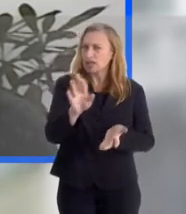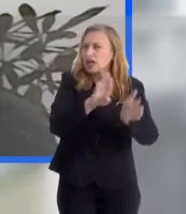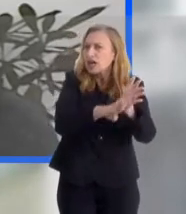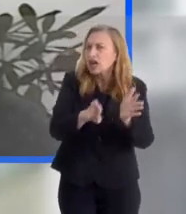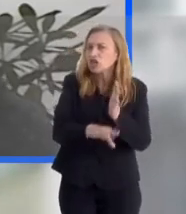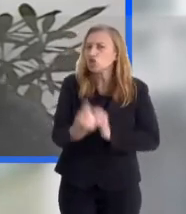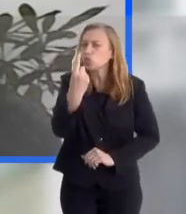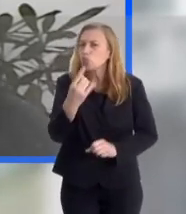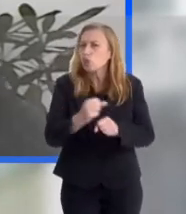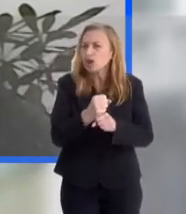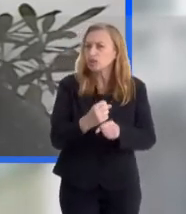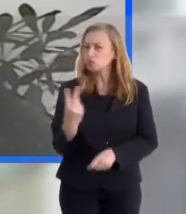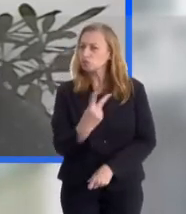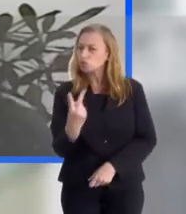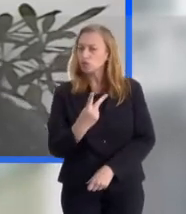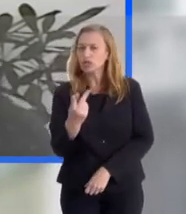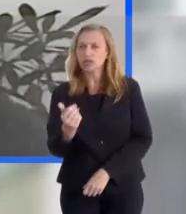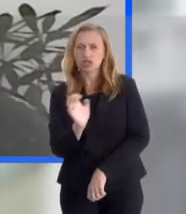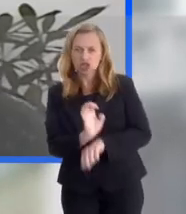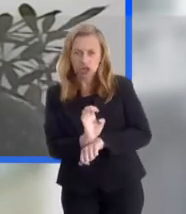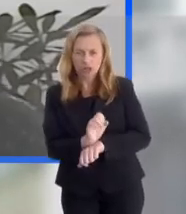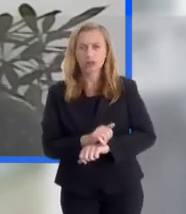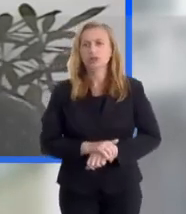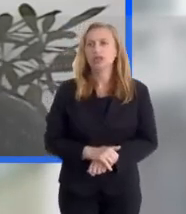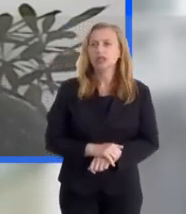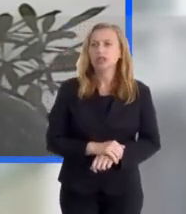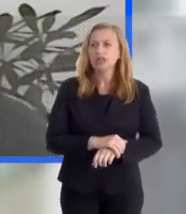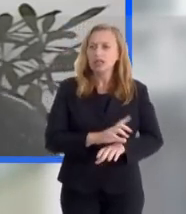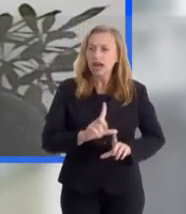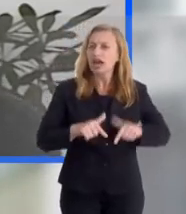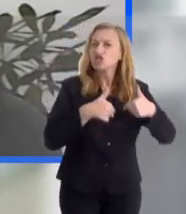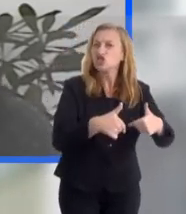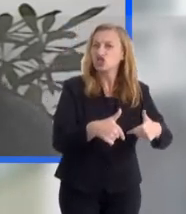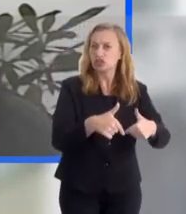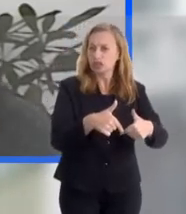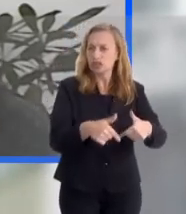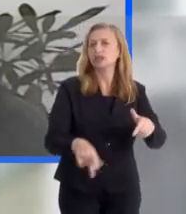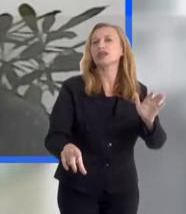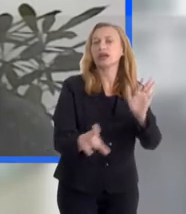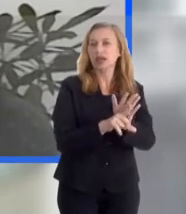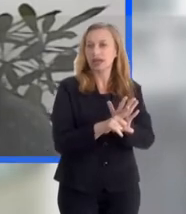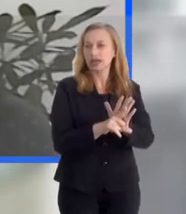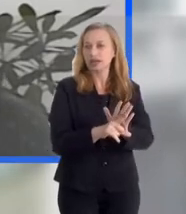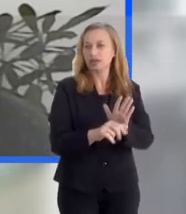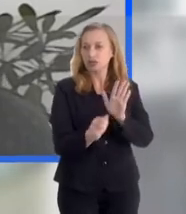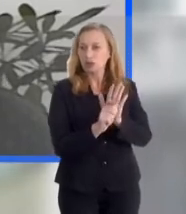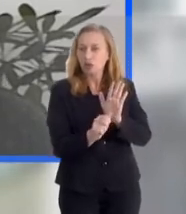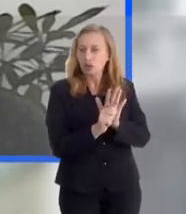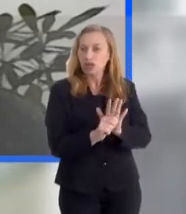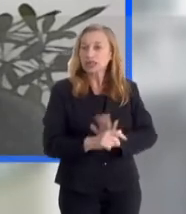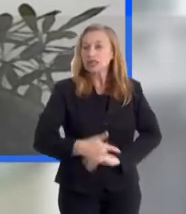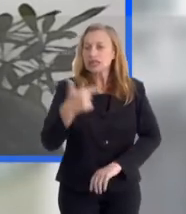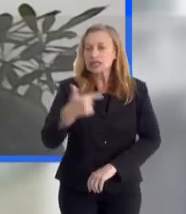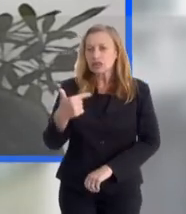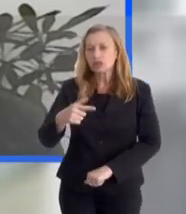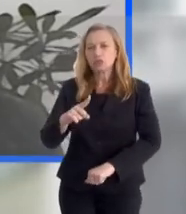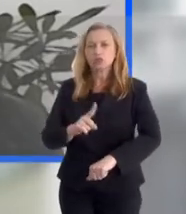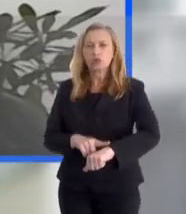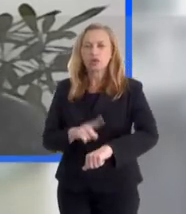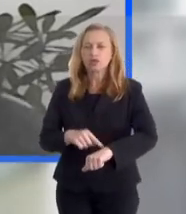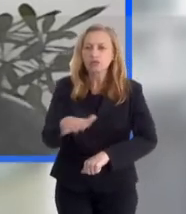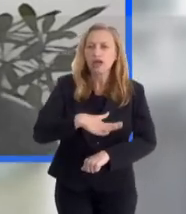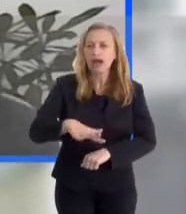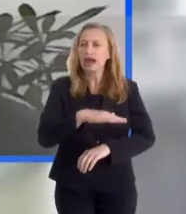gastos em um ano para esses dois estados aplicarem, implementarem a lei de drogas. Então, nessa segunda